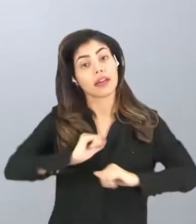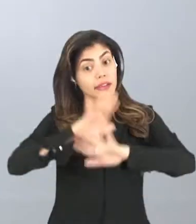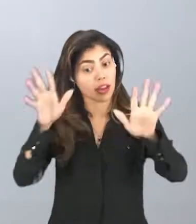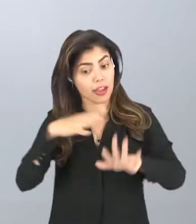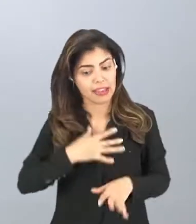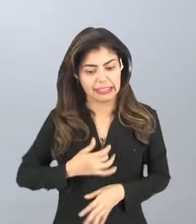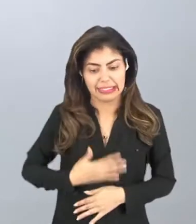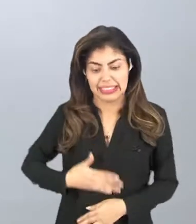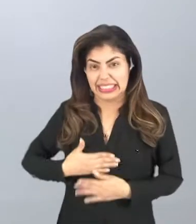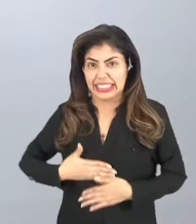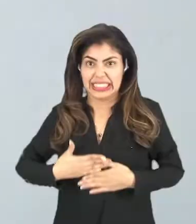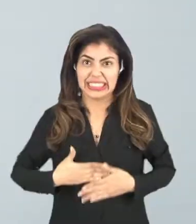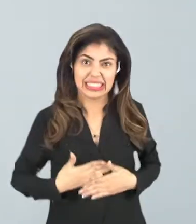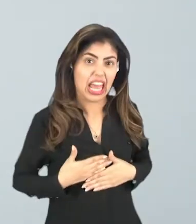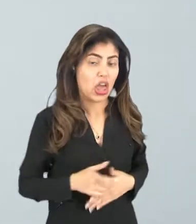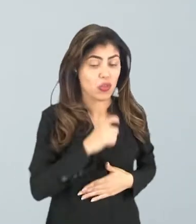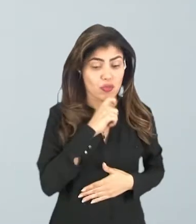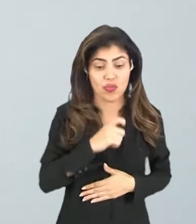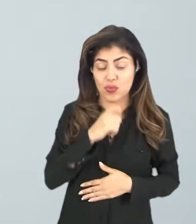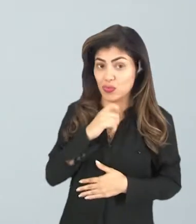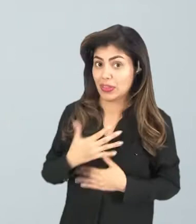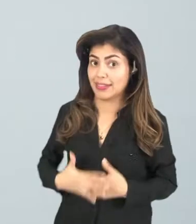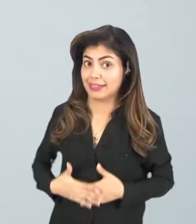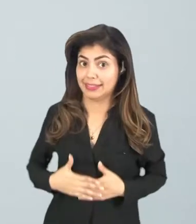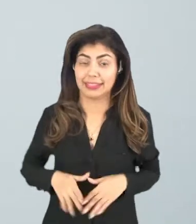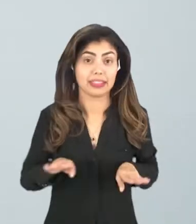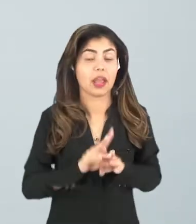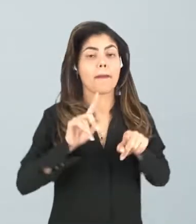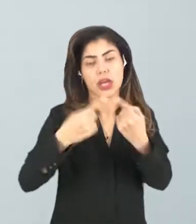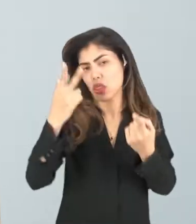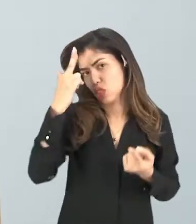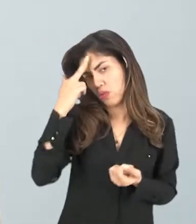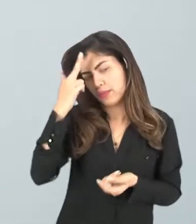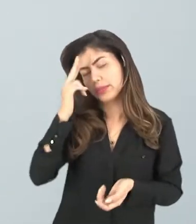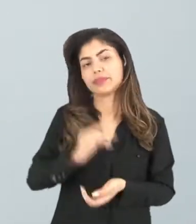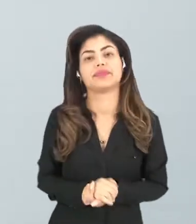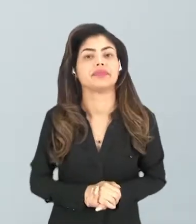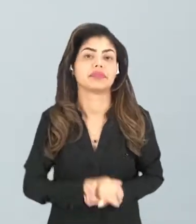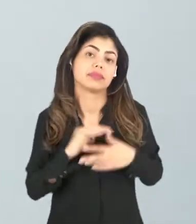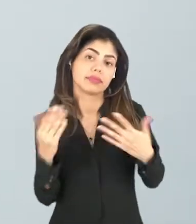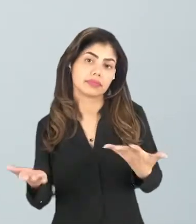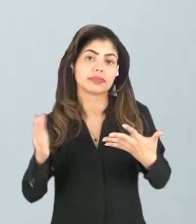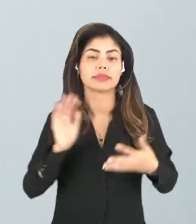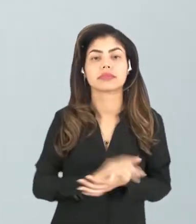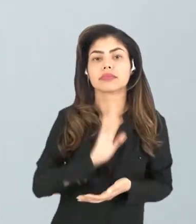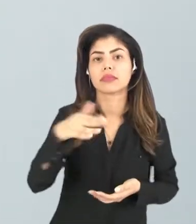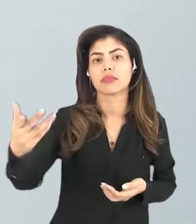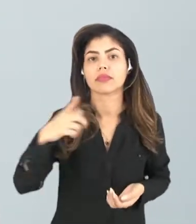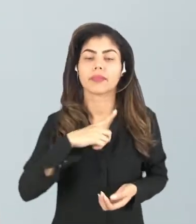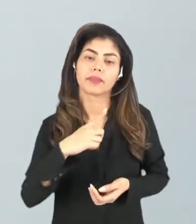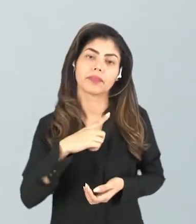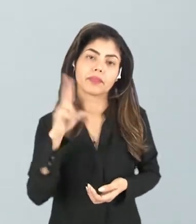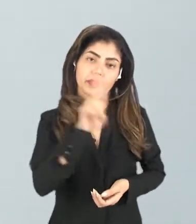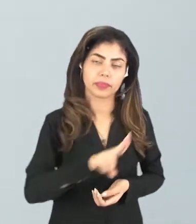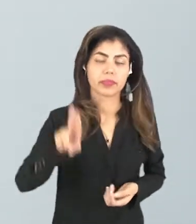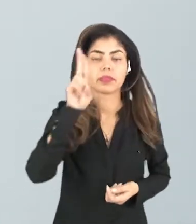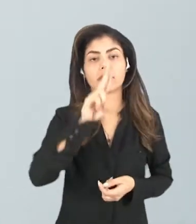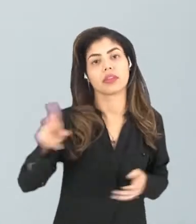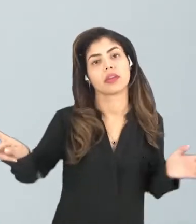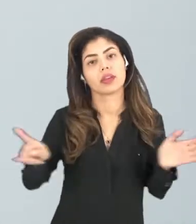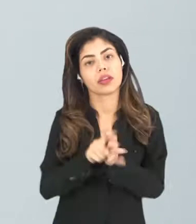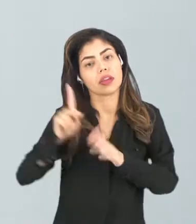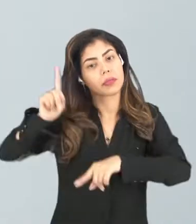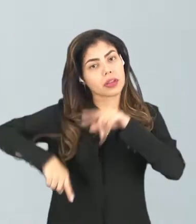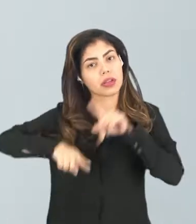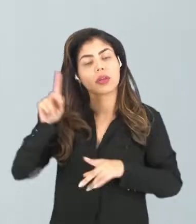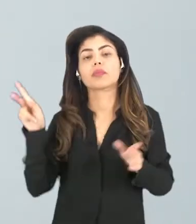medo, um friozinho na barriga, que é o normal, mas quando a gente fala em risco calculado é isso. Quando a gente utiliza equipamentos